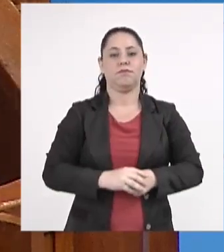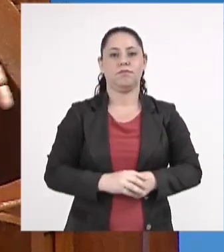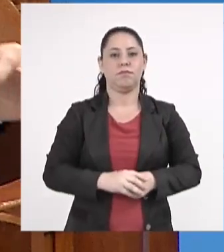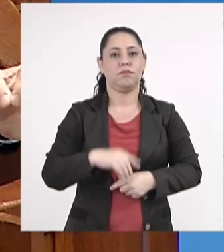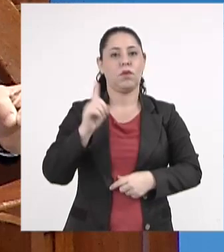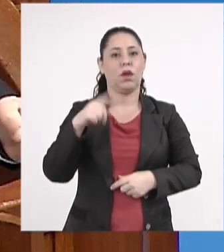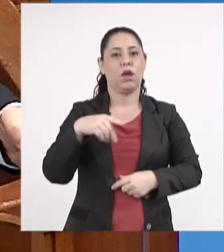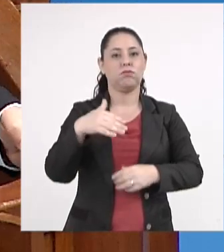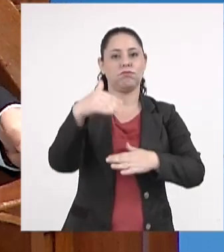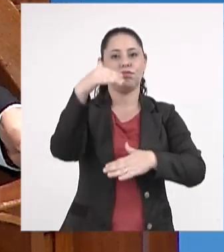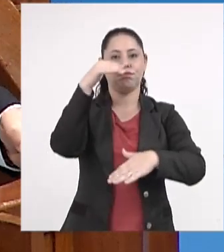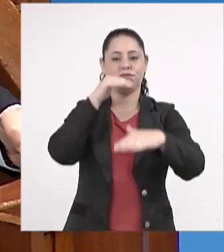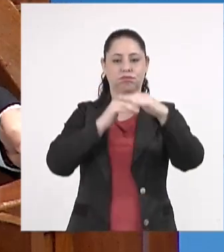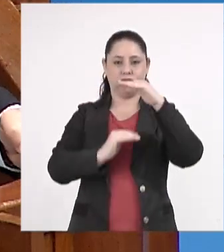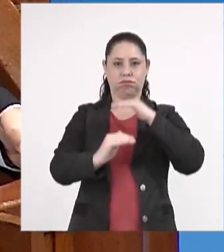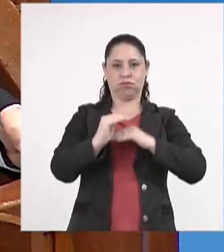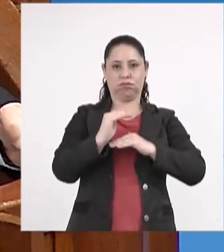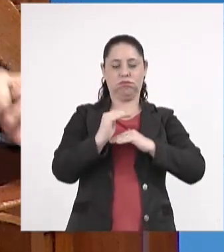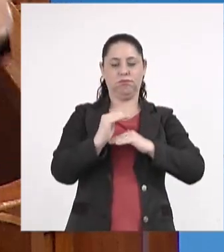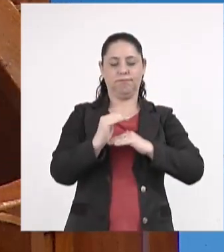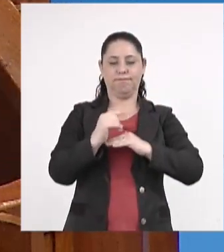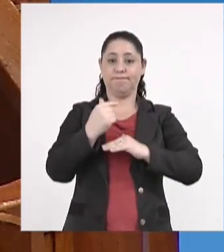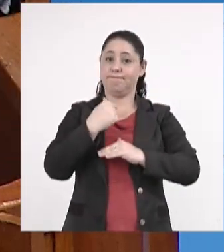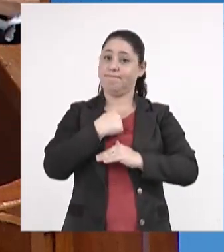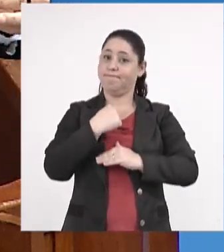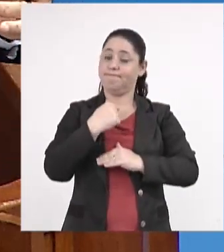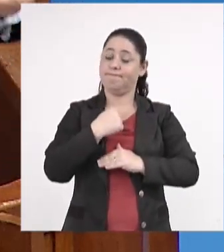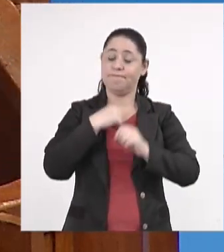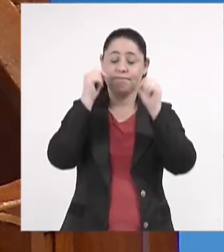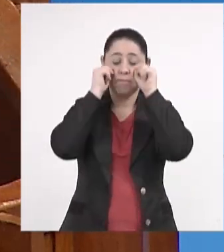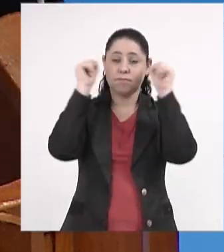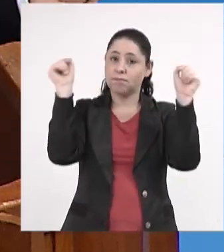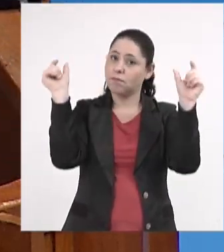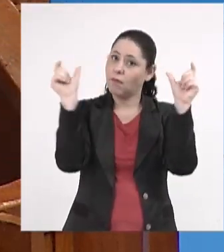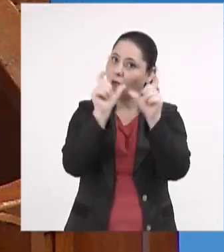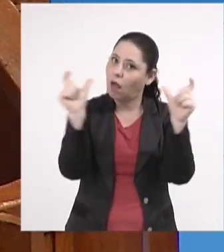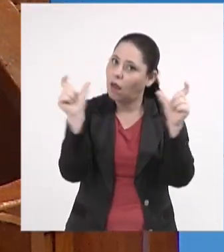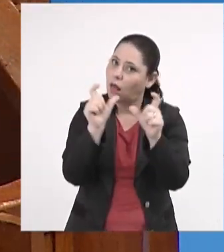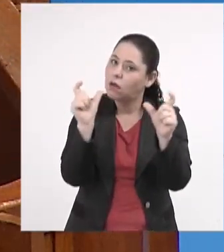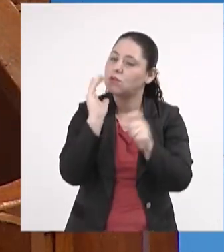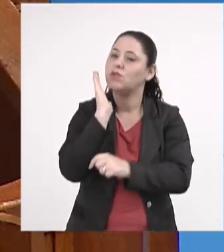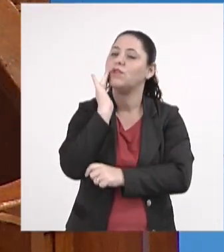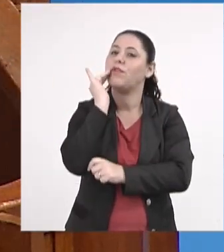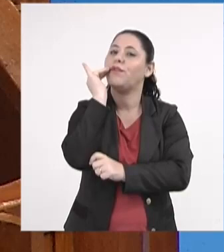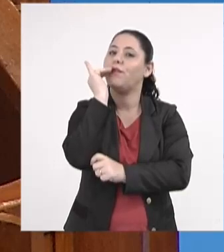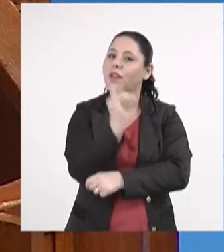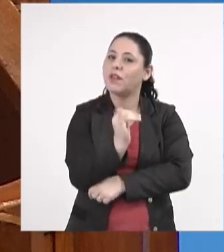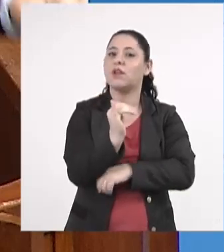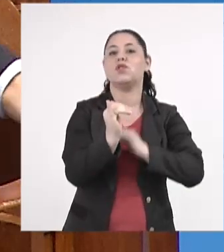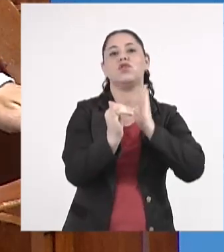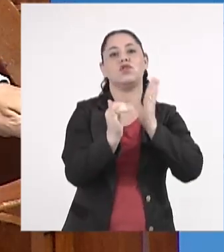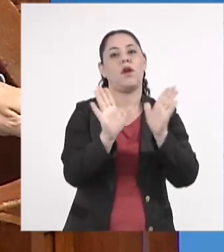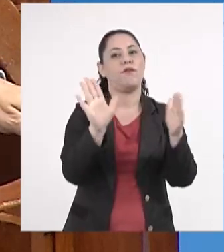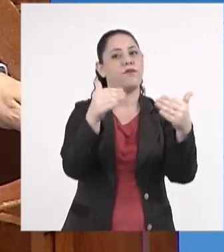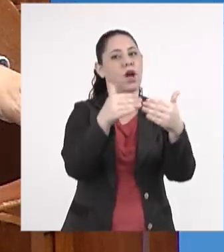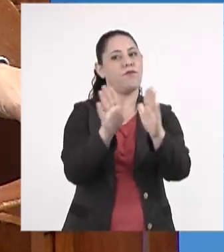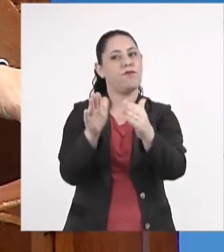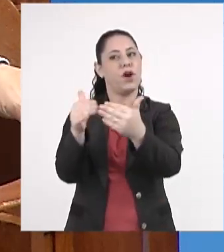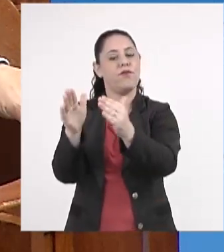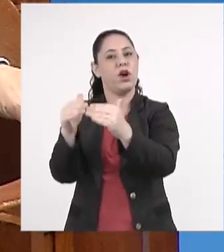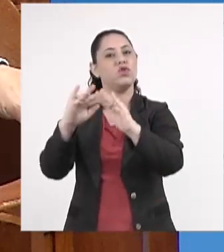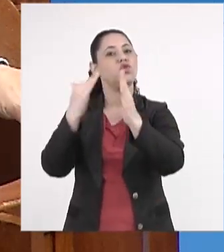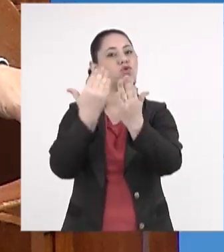é um retrocesso. E eu alertei, inclusive, na ocasião do fechamento dessas